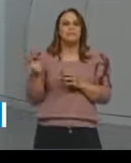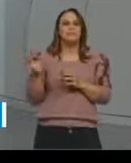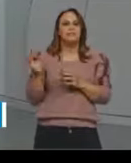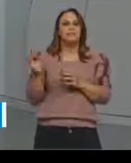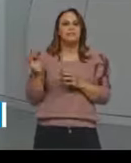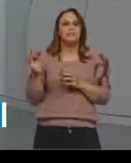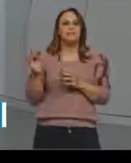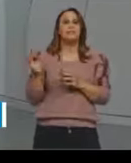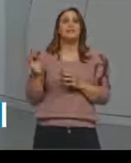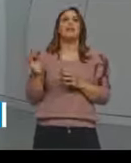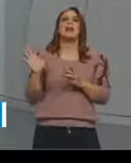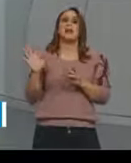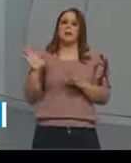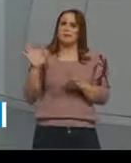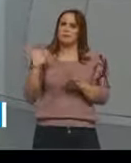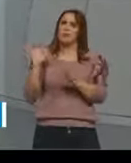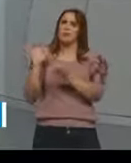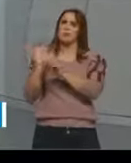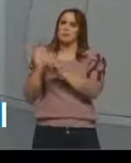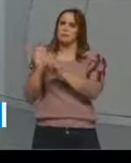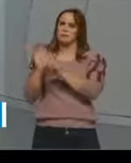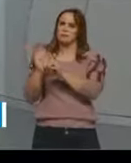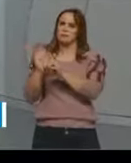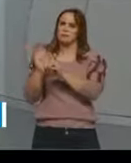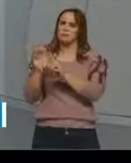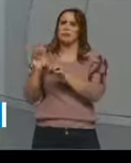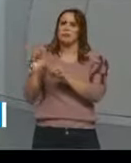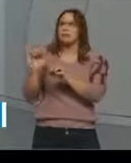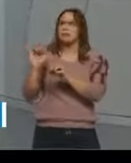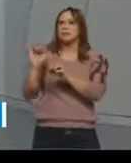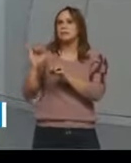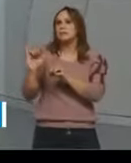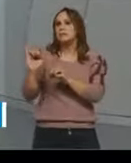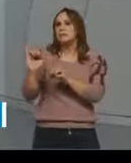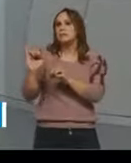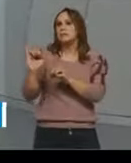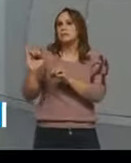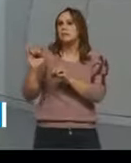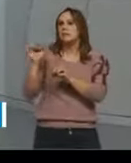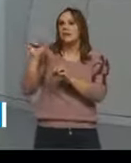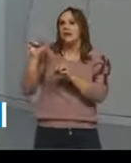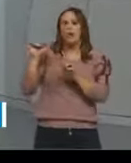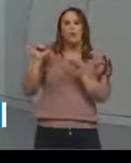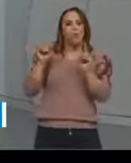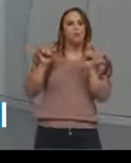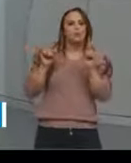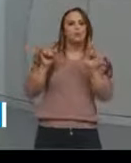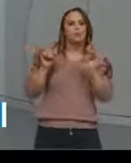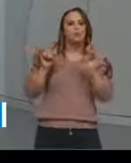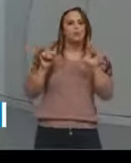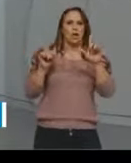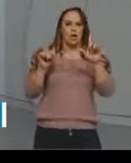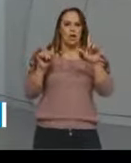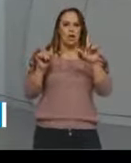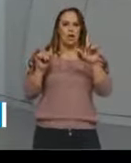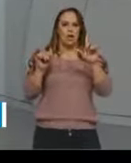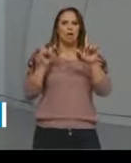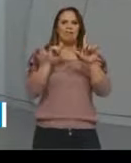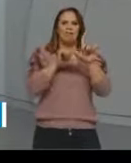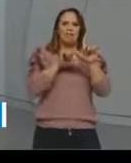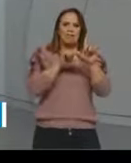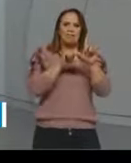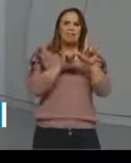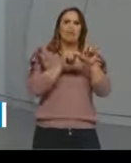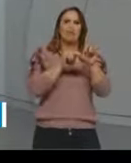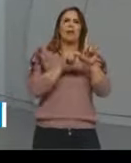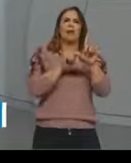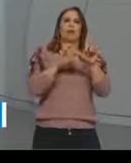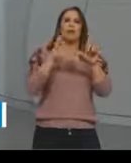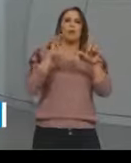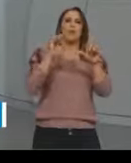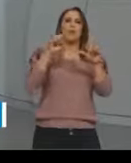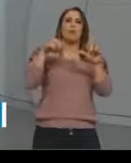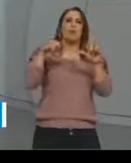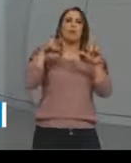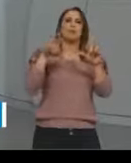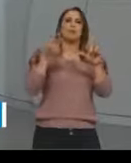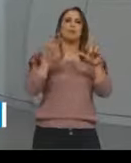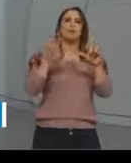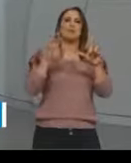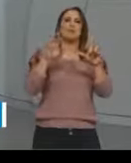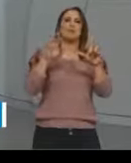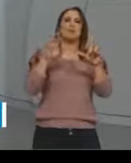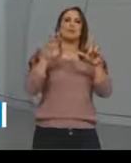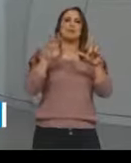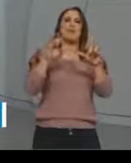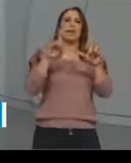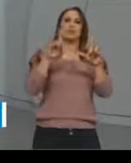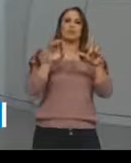gel estiver muito concentrado eu tenho então uma limitação desses furos dessa permeabilidade do gel. Se ele